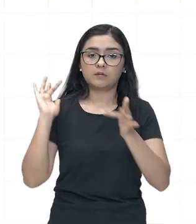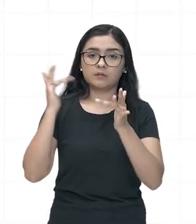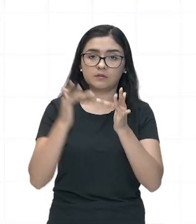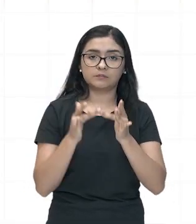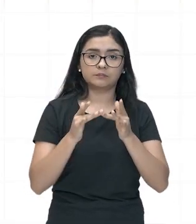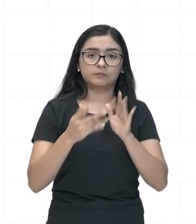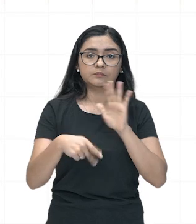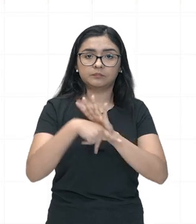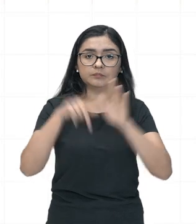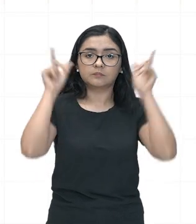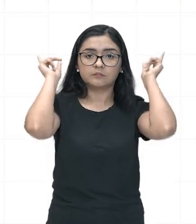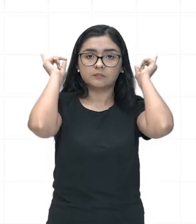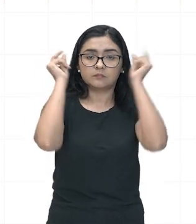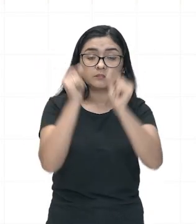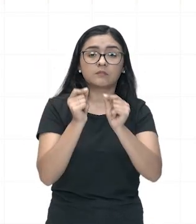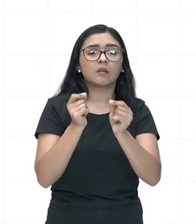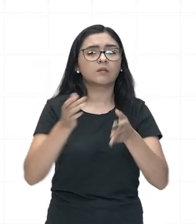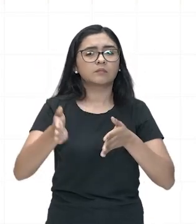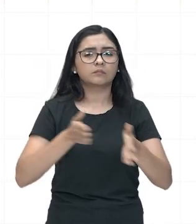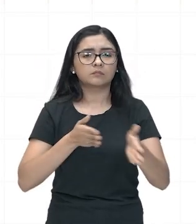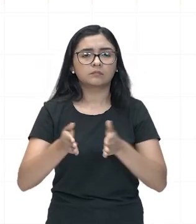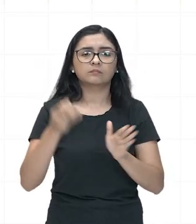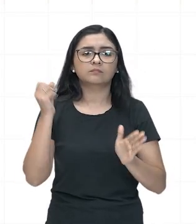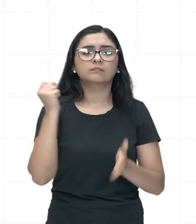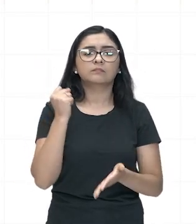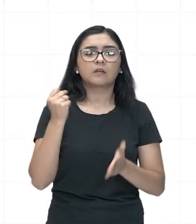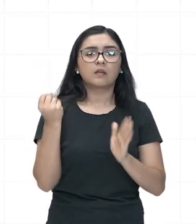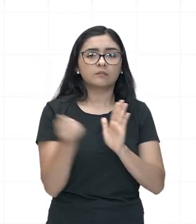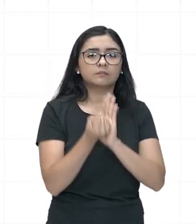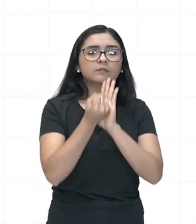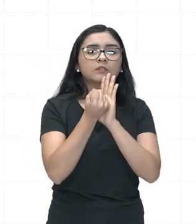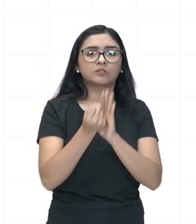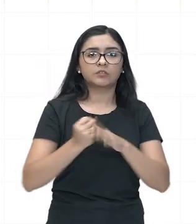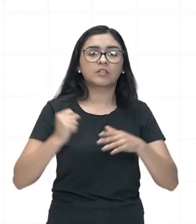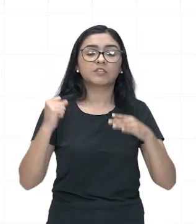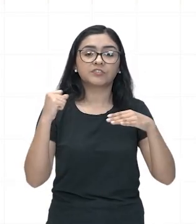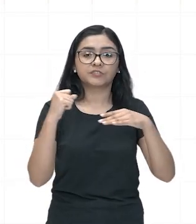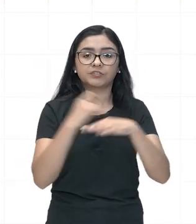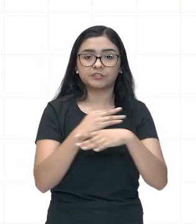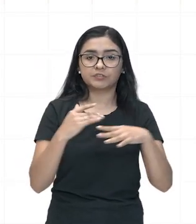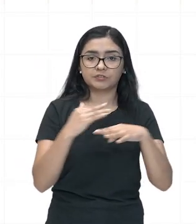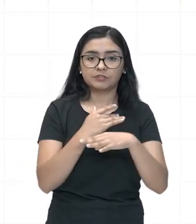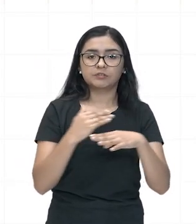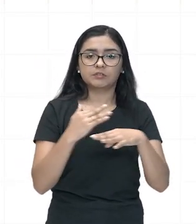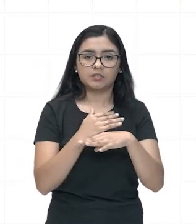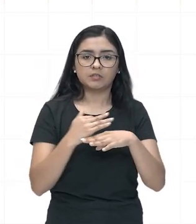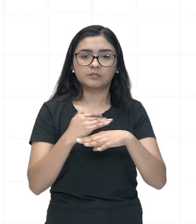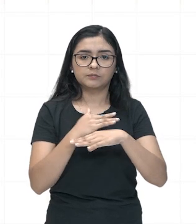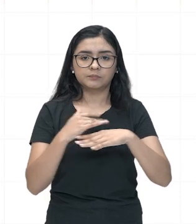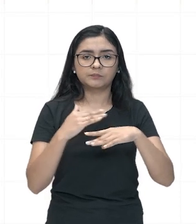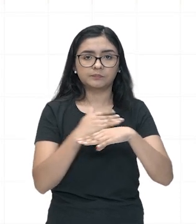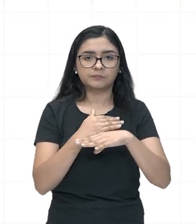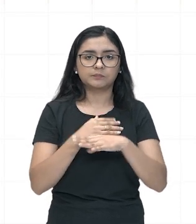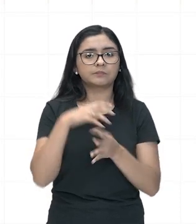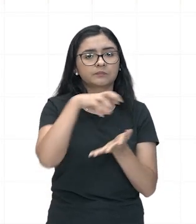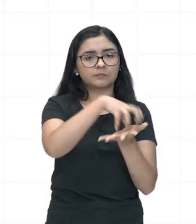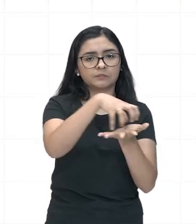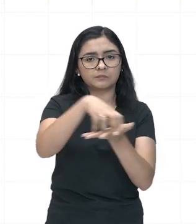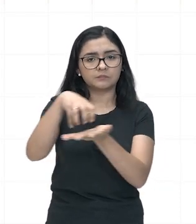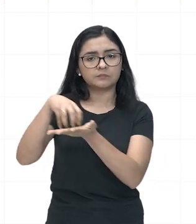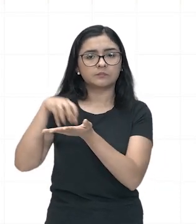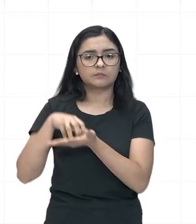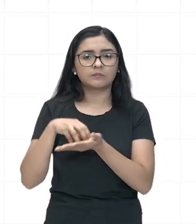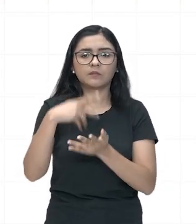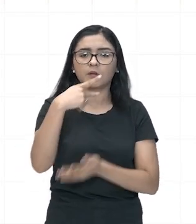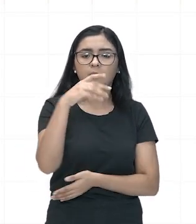Grécia foi uma fase de consolidação das cidades-estados. Olha só, a gente ouvindo